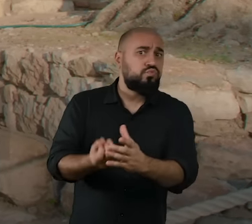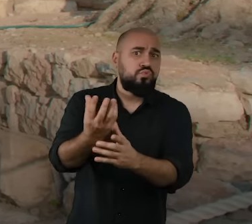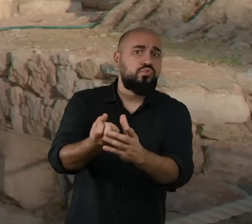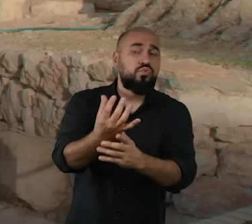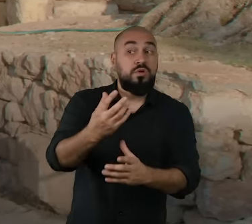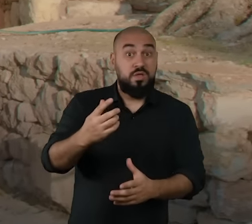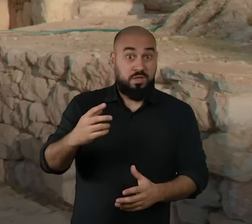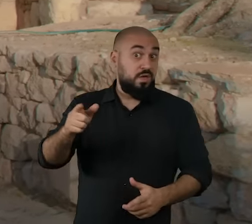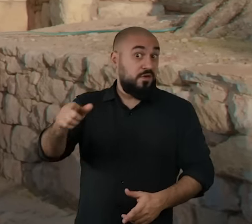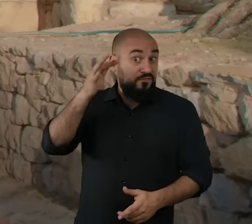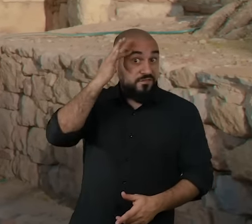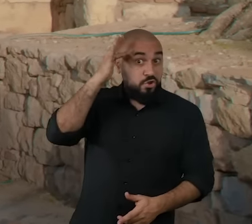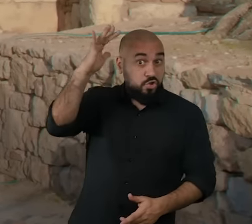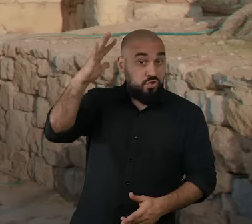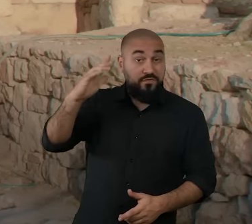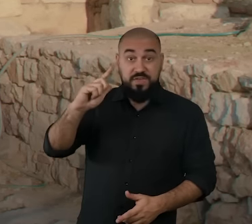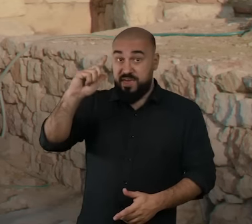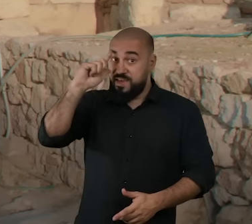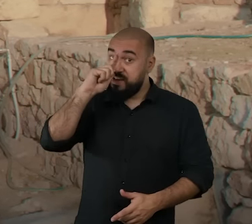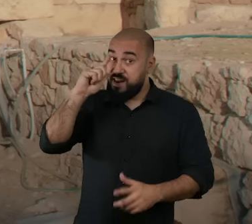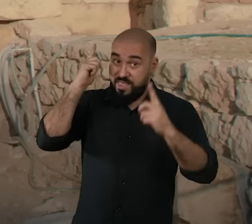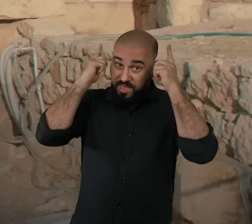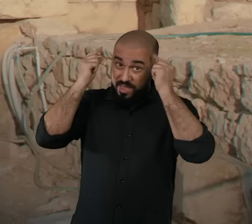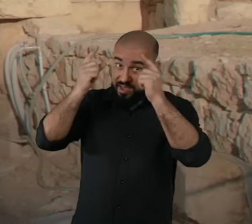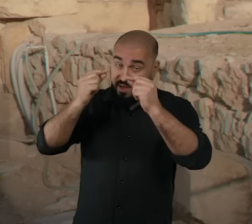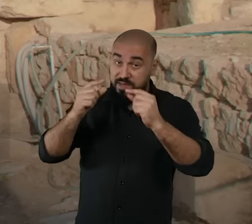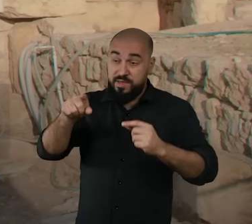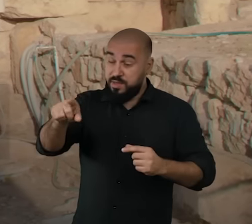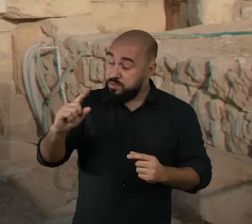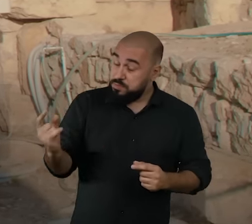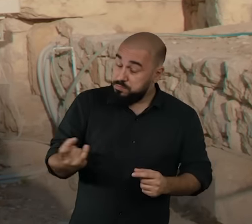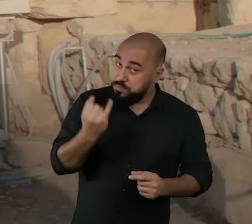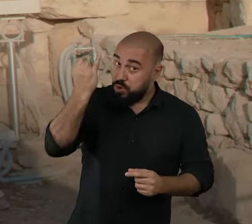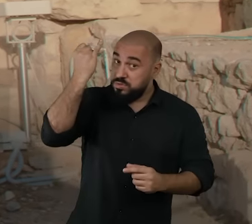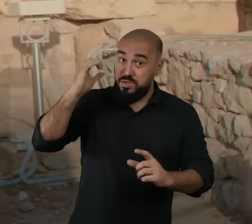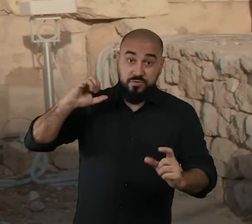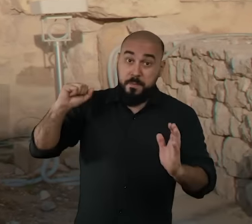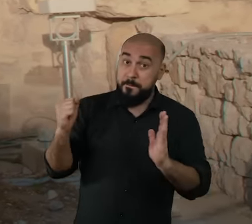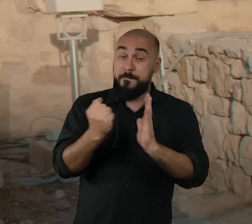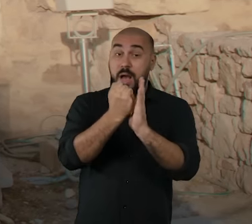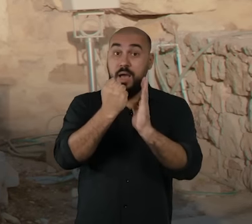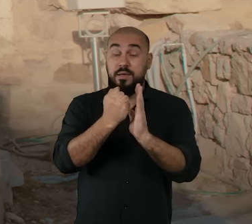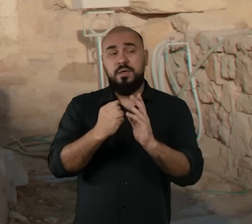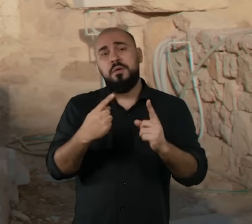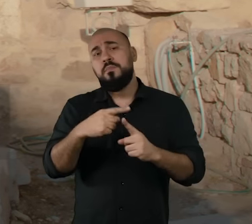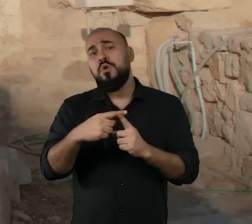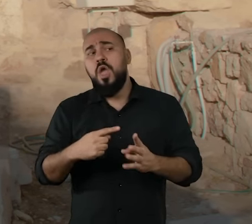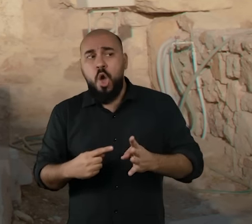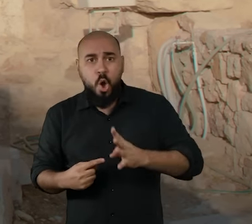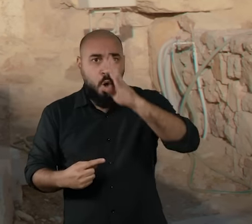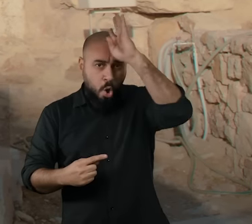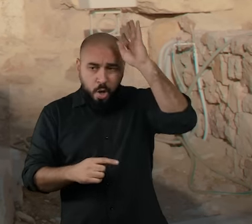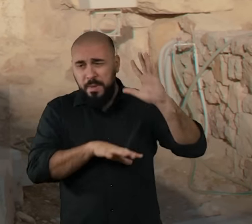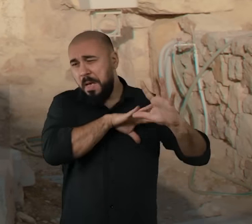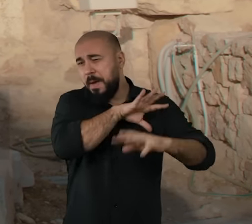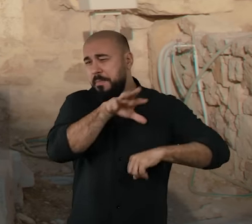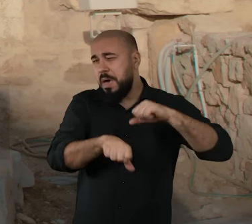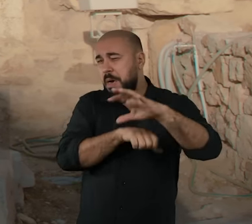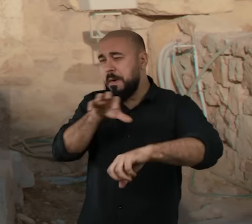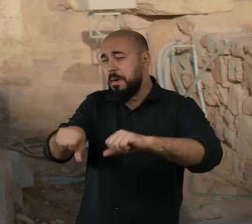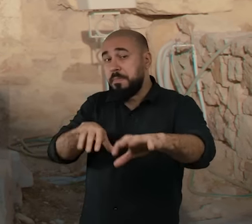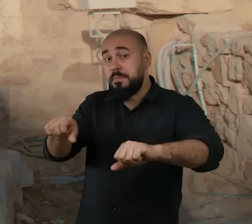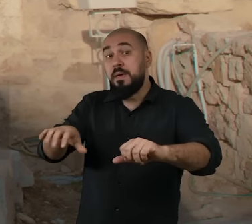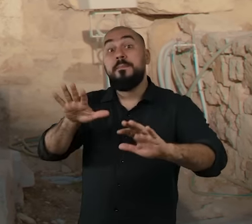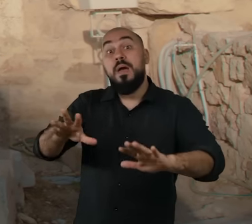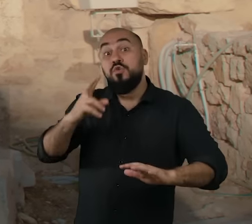marcante que mesmo quando Roma dominou toda a região com o famoso e poderoso Império Romano, quem ainda dominava a